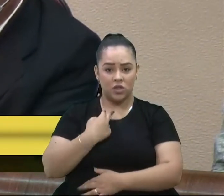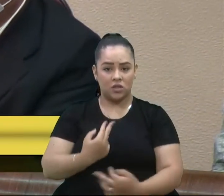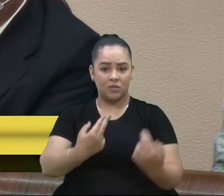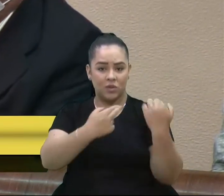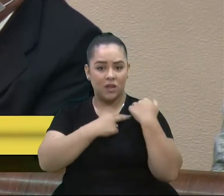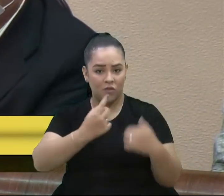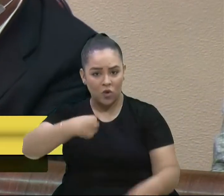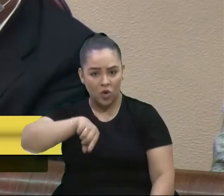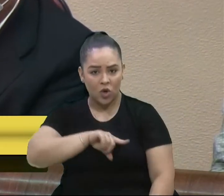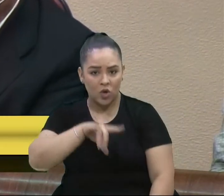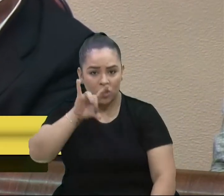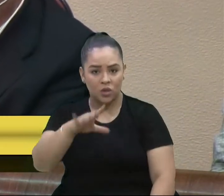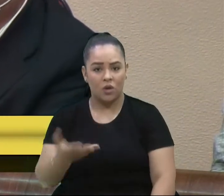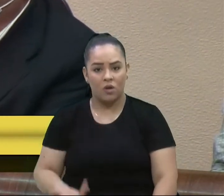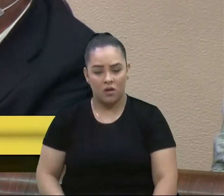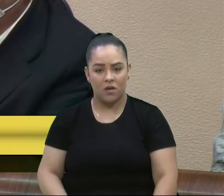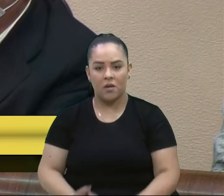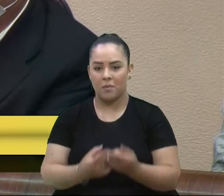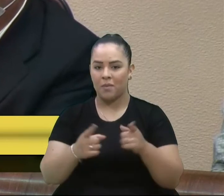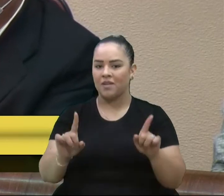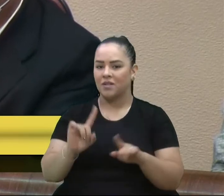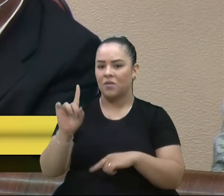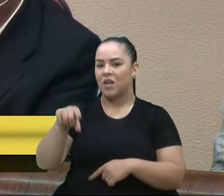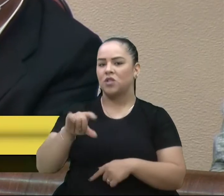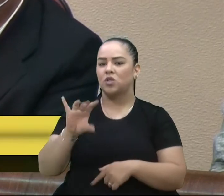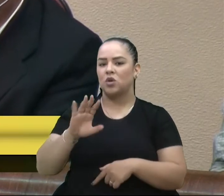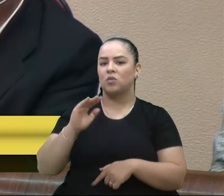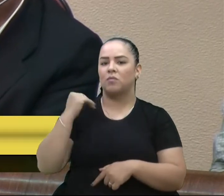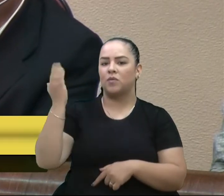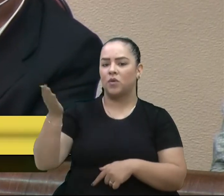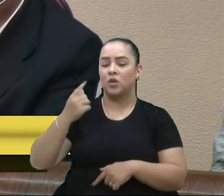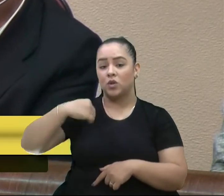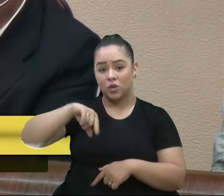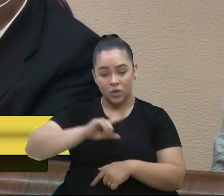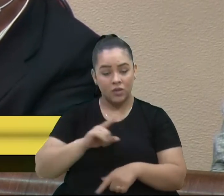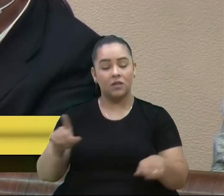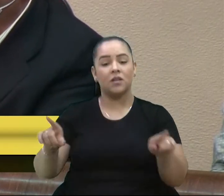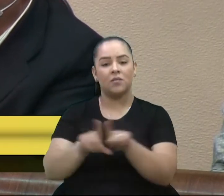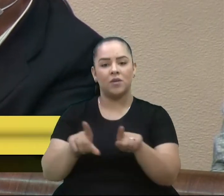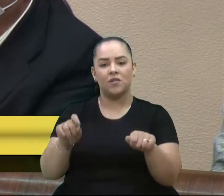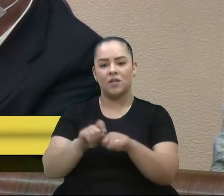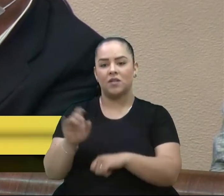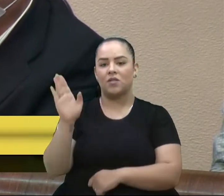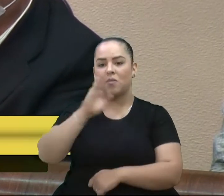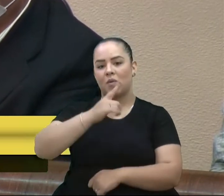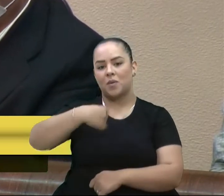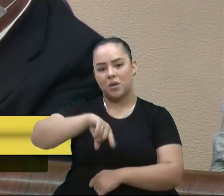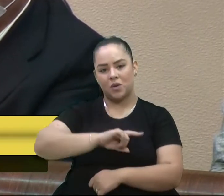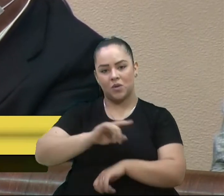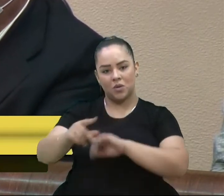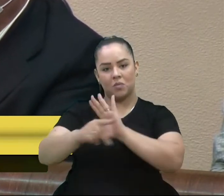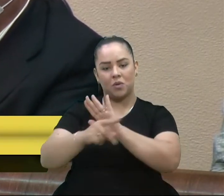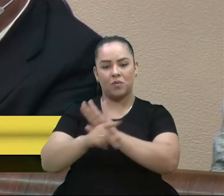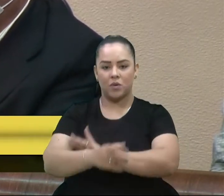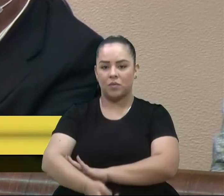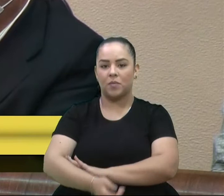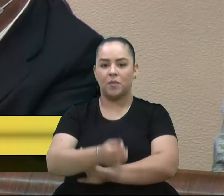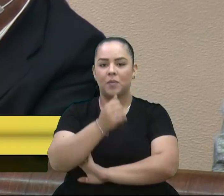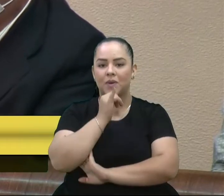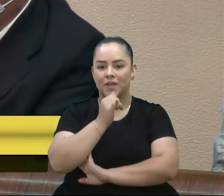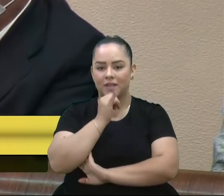agora, mas não é só a questão dos outros, vereador, nós também estamos fazendo mal para nós mesmos, por exemplo, o